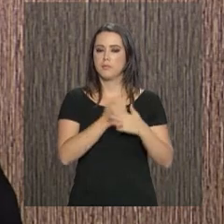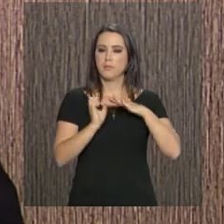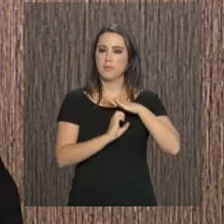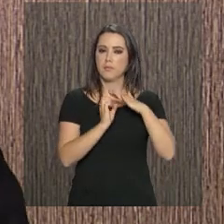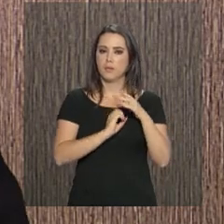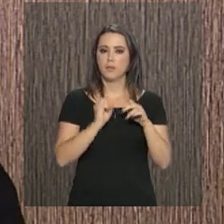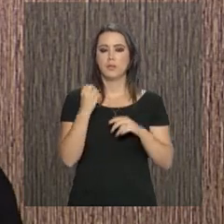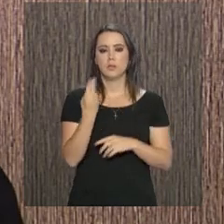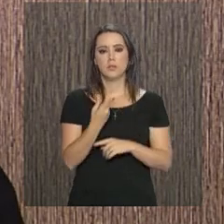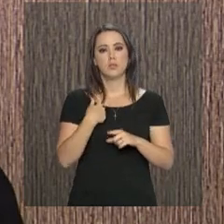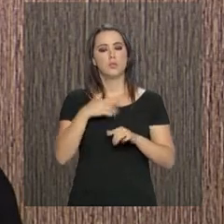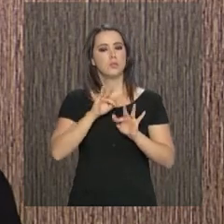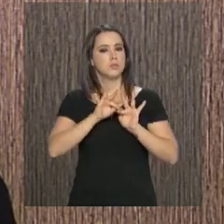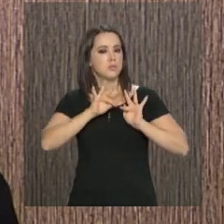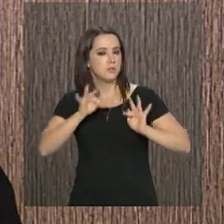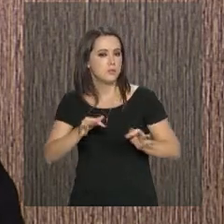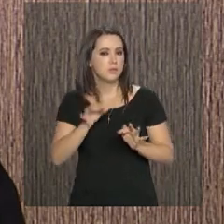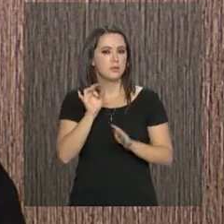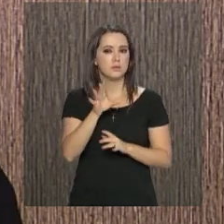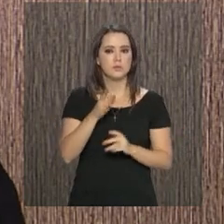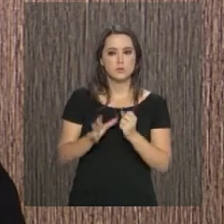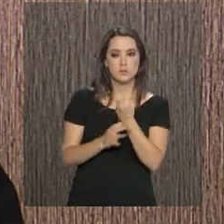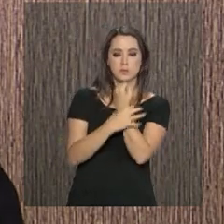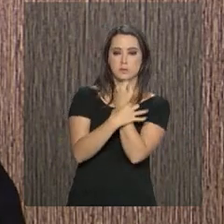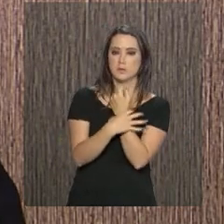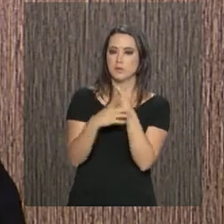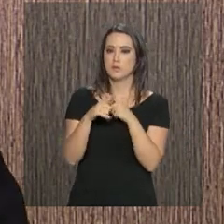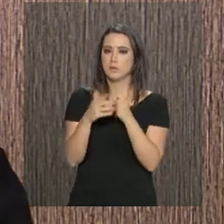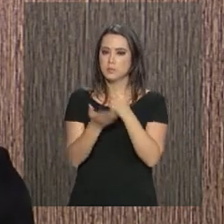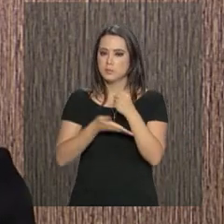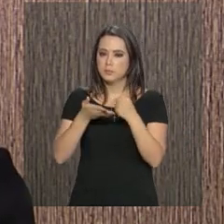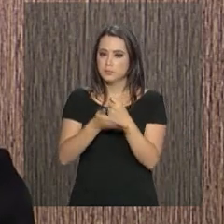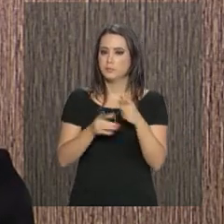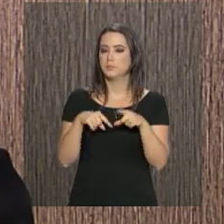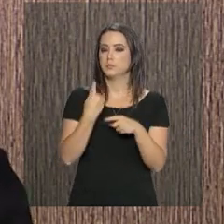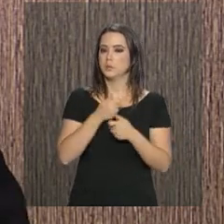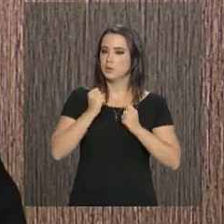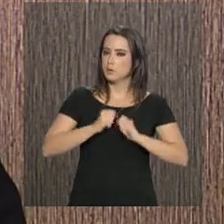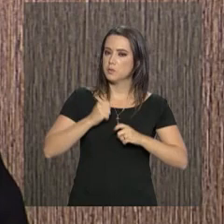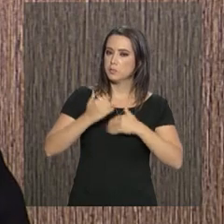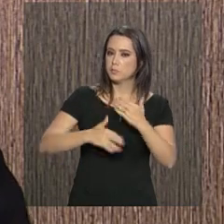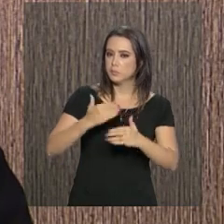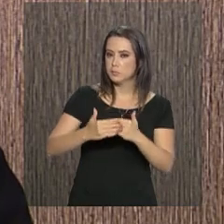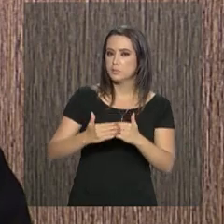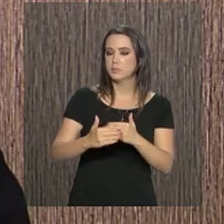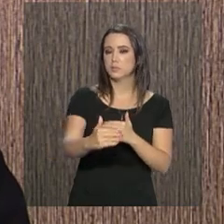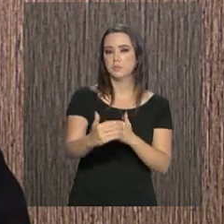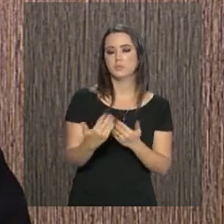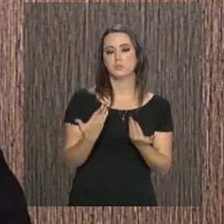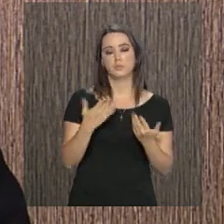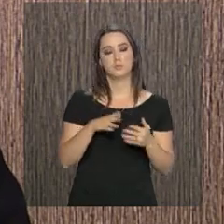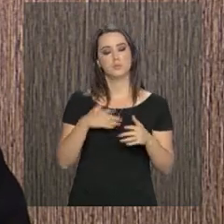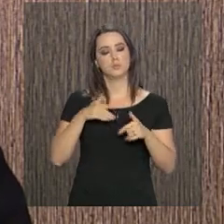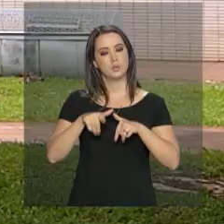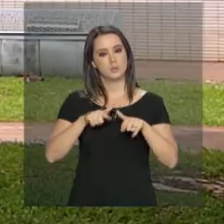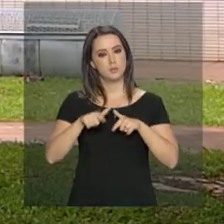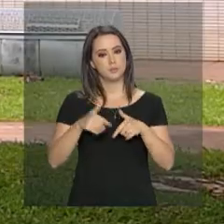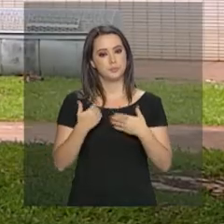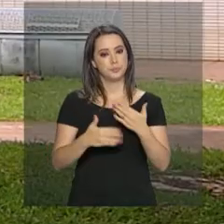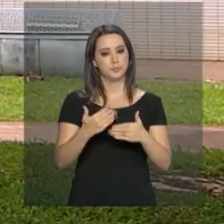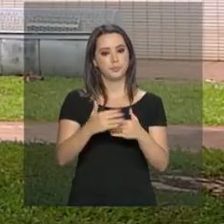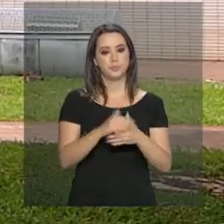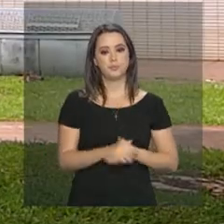ou simplesmente também dar aquela segurança ou aquela base para que nós possamos continuar no mercado de trabalho.